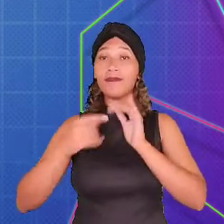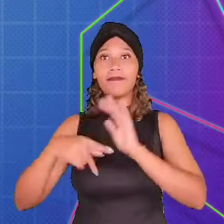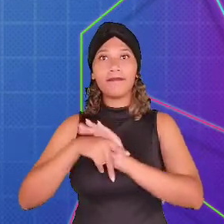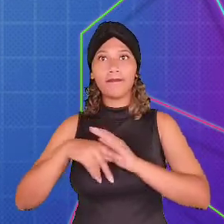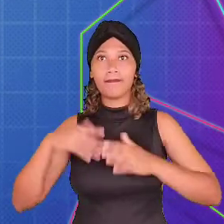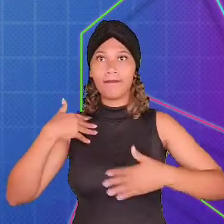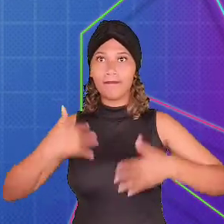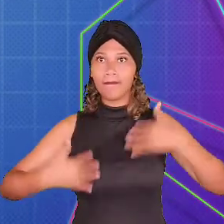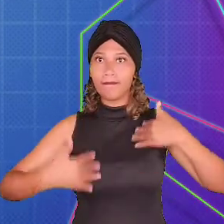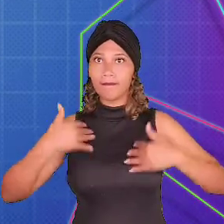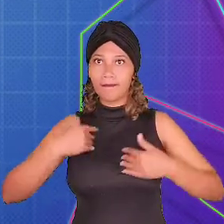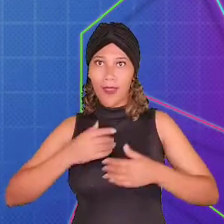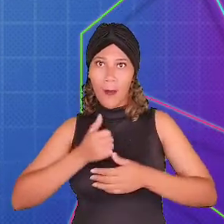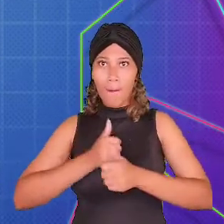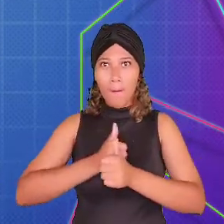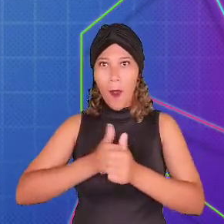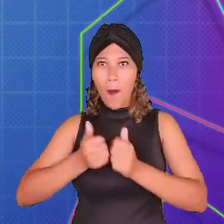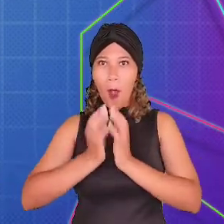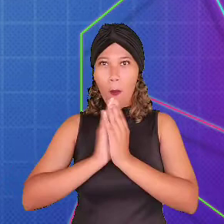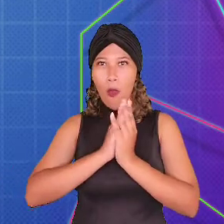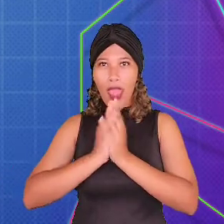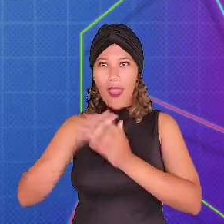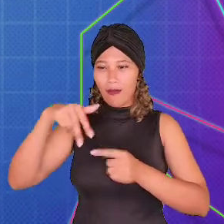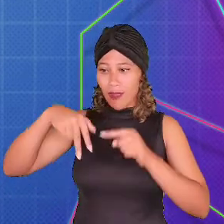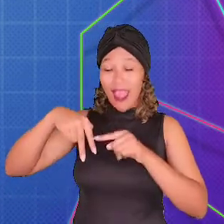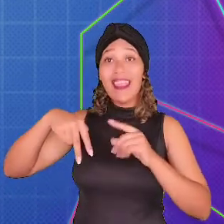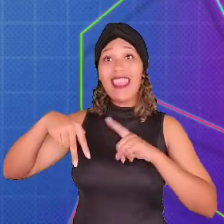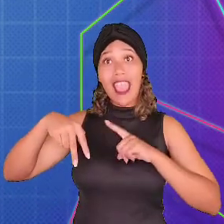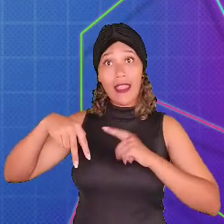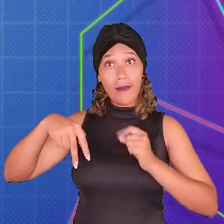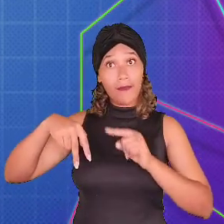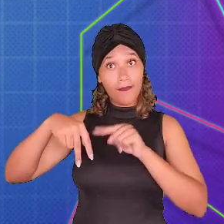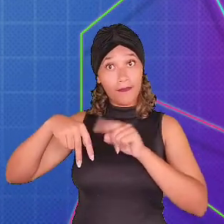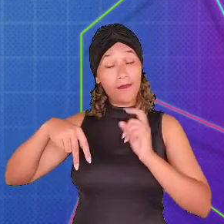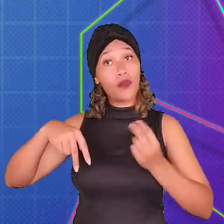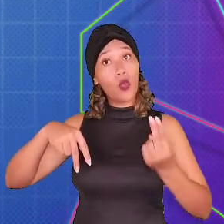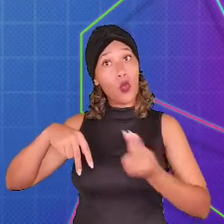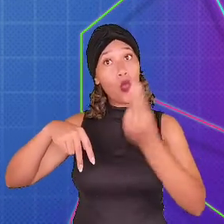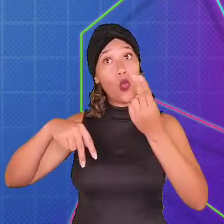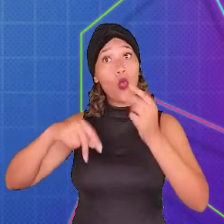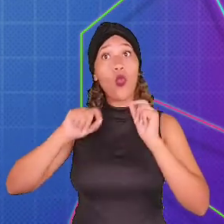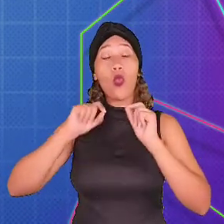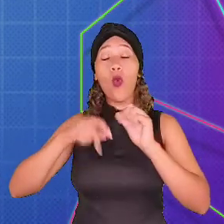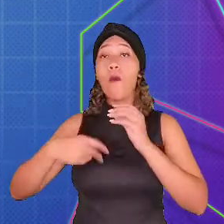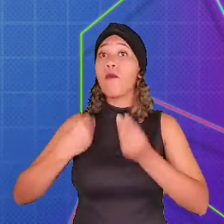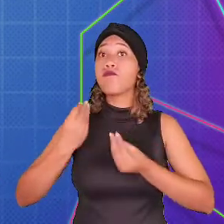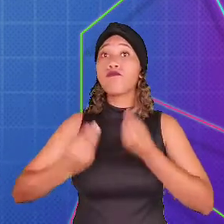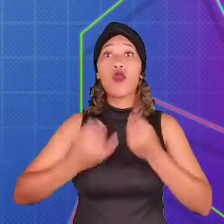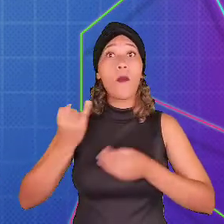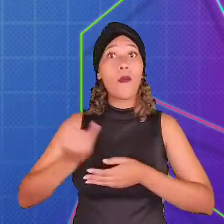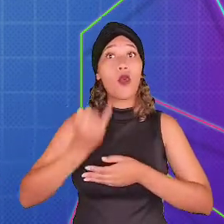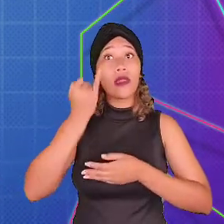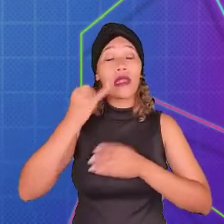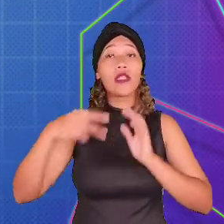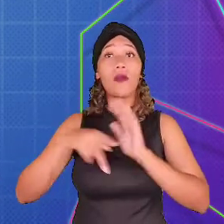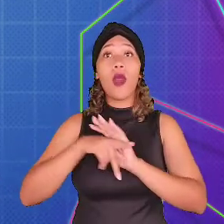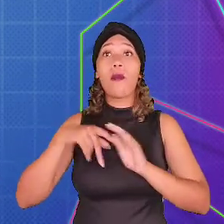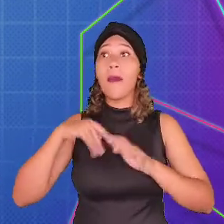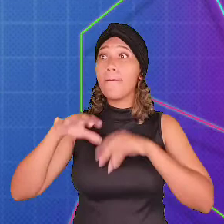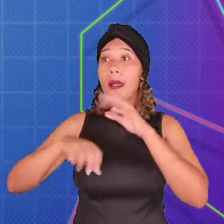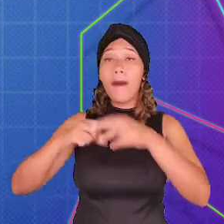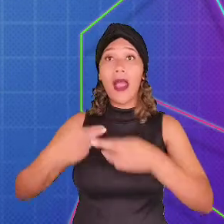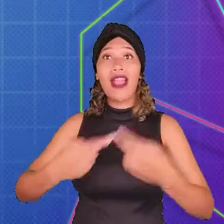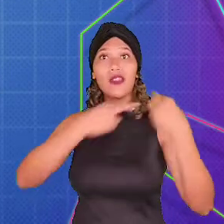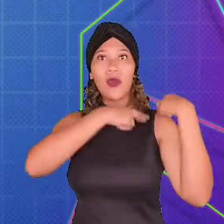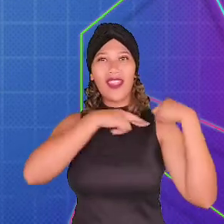jogador ainda tem para uma determinada partida. Esse elemento aumenta conforme o jogador recolhe os objetos responsáveis por essa